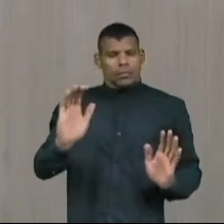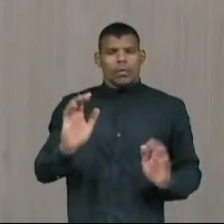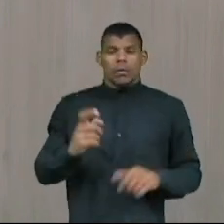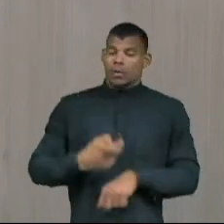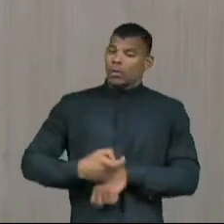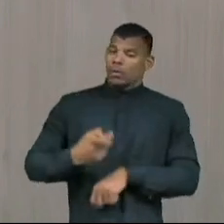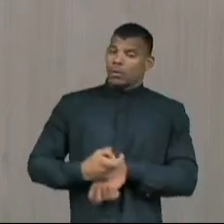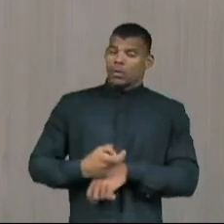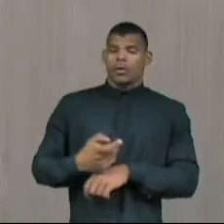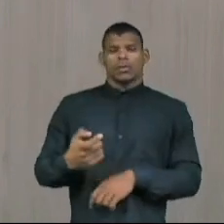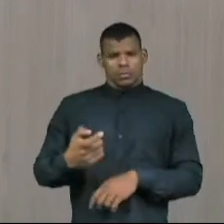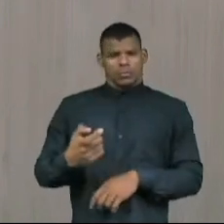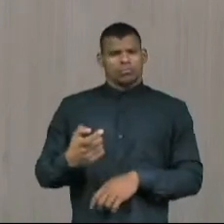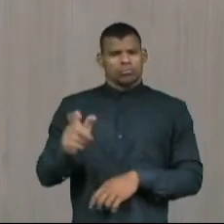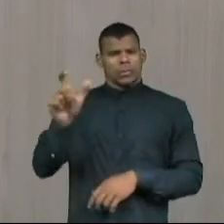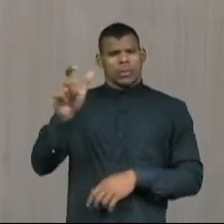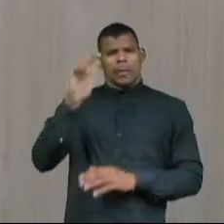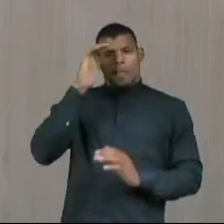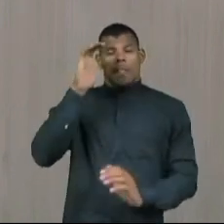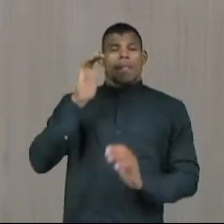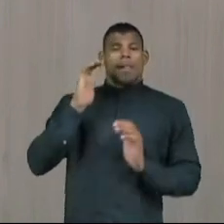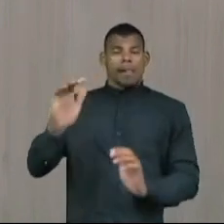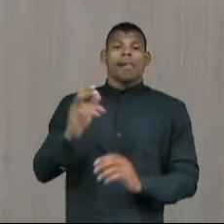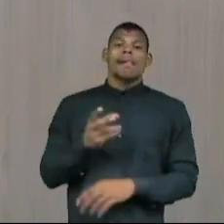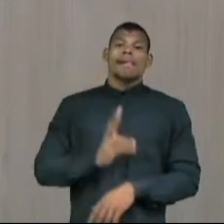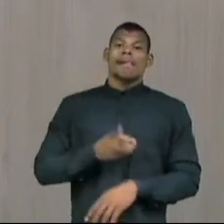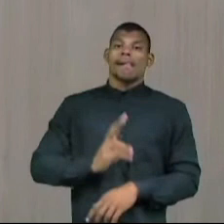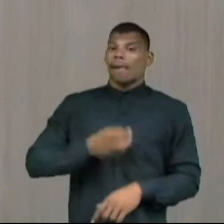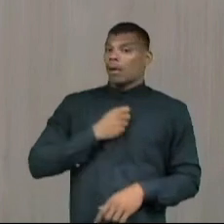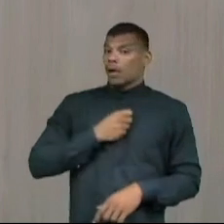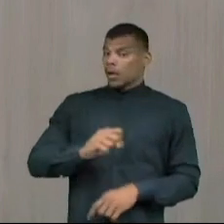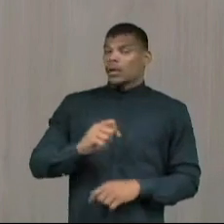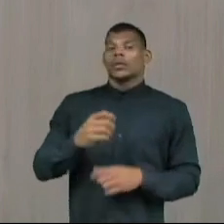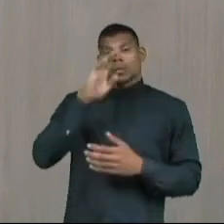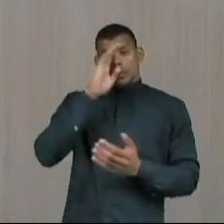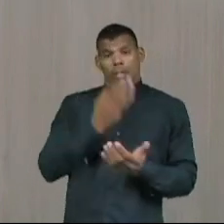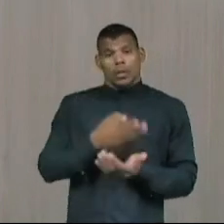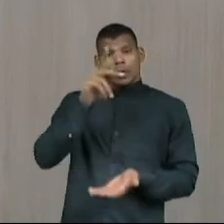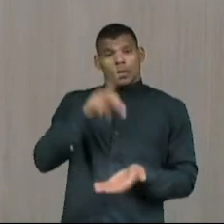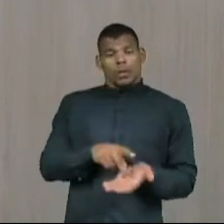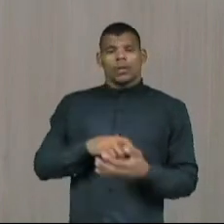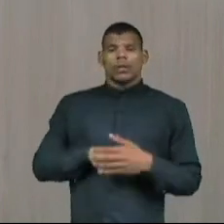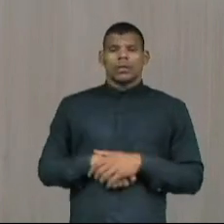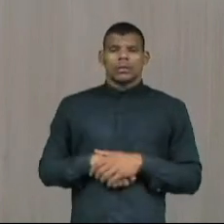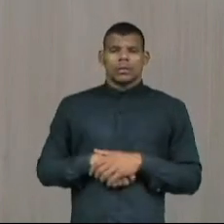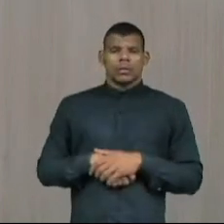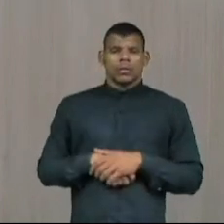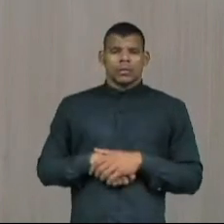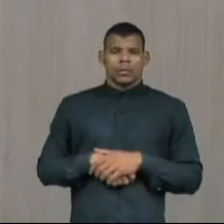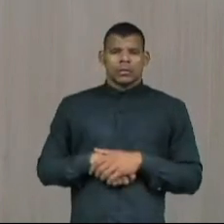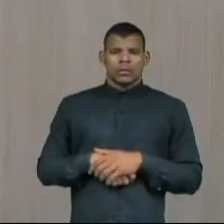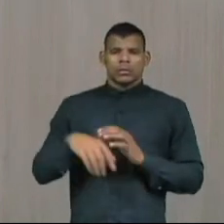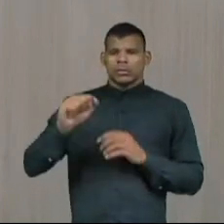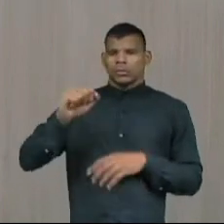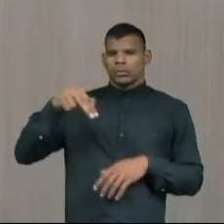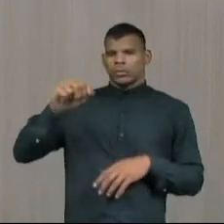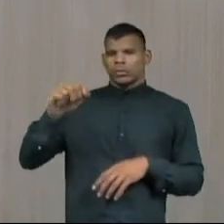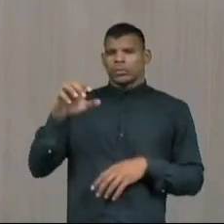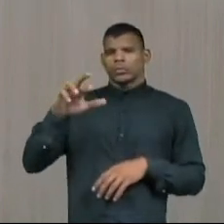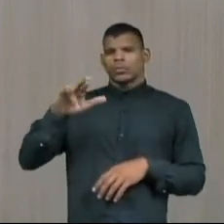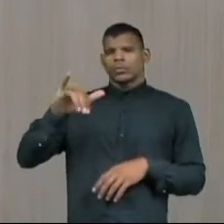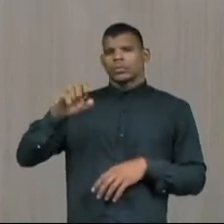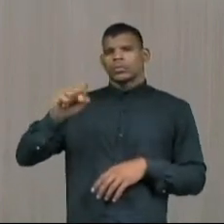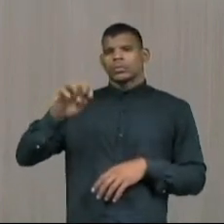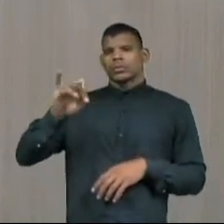firme, e eu respeito porque ela sempre defende o que ela acredita e defende a classe dela, que é a Ana Cristina, presidente do